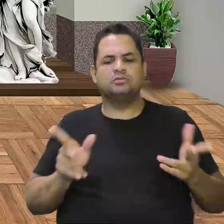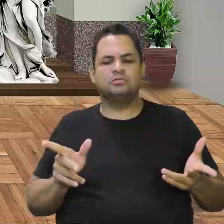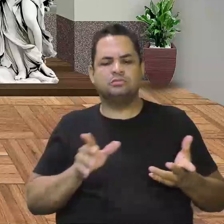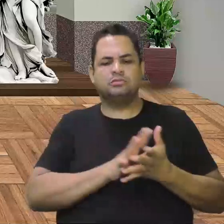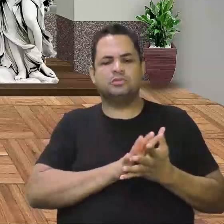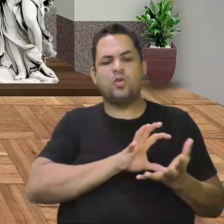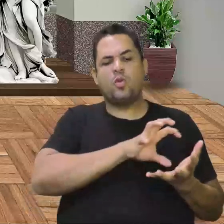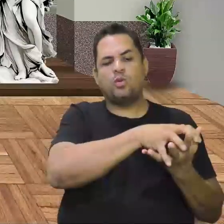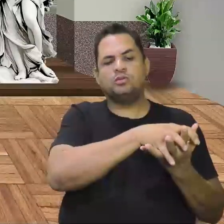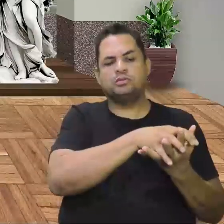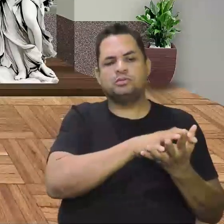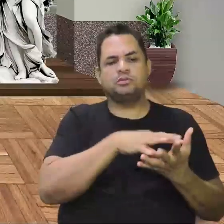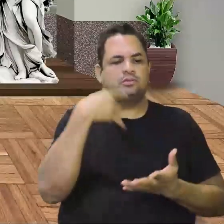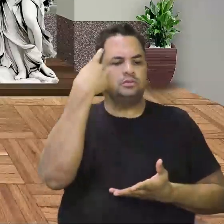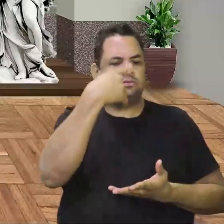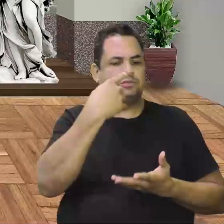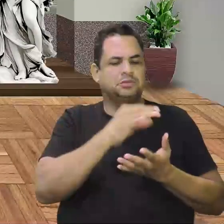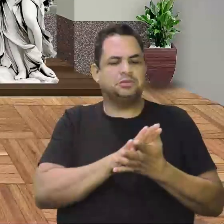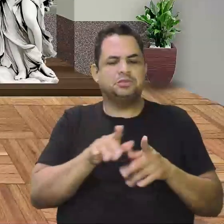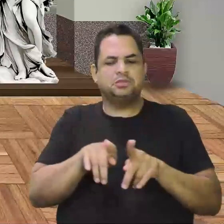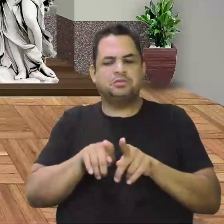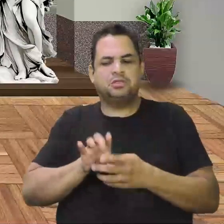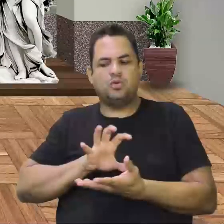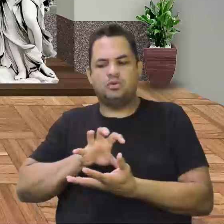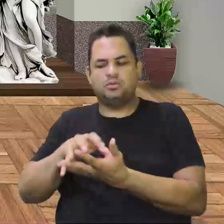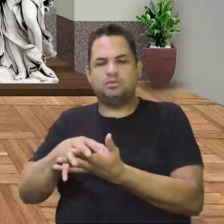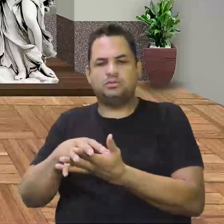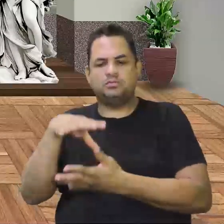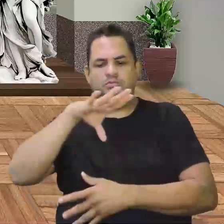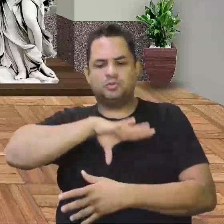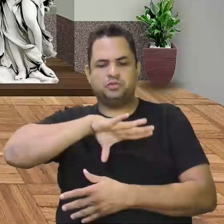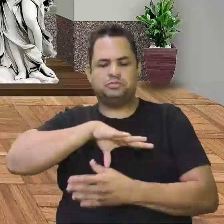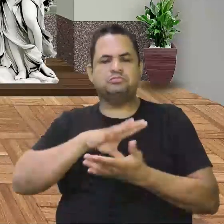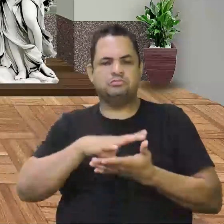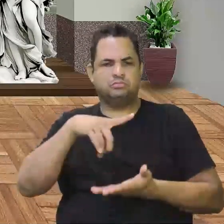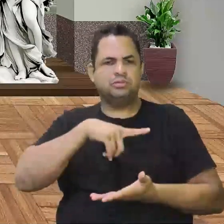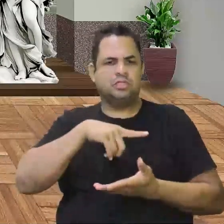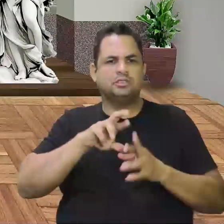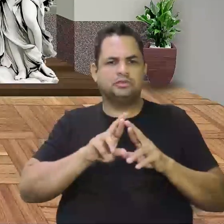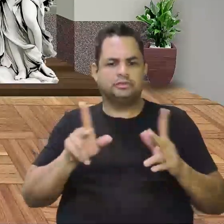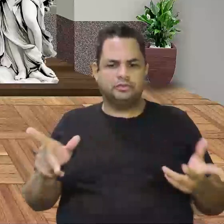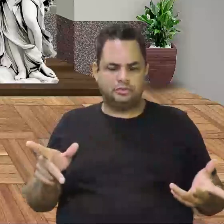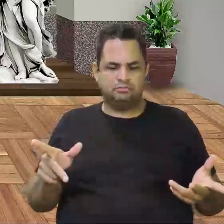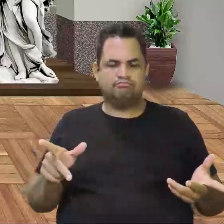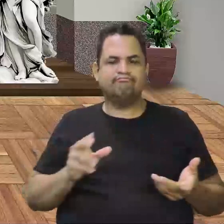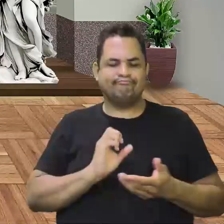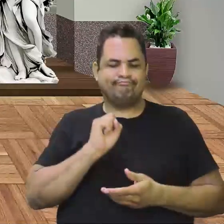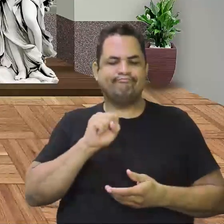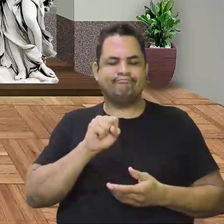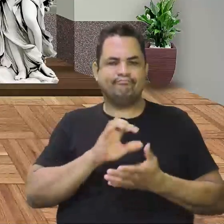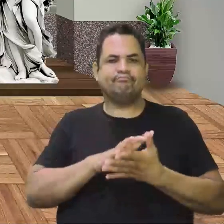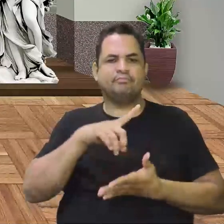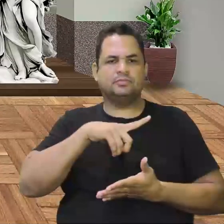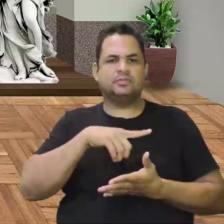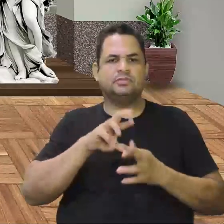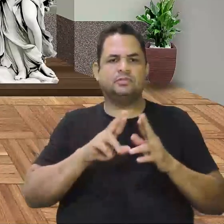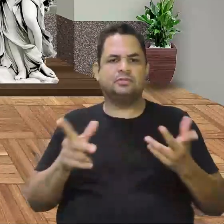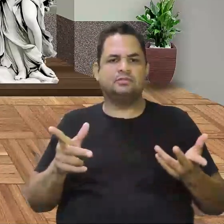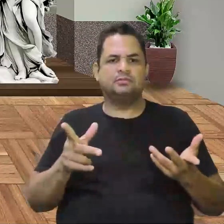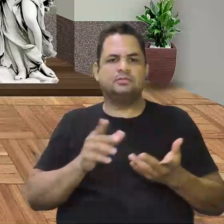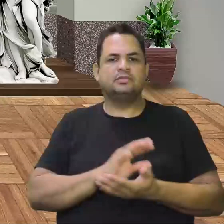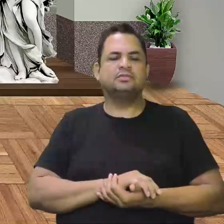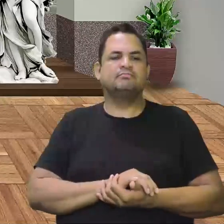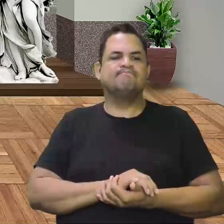espanhol e o processo de colonização português? Existe diferença? Ah, existiu. Existiu até nos achados.